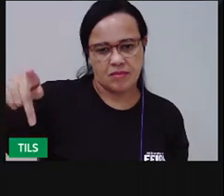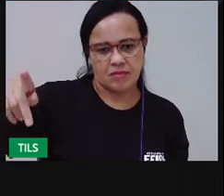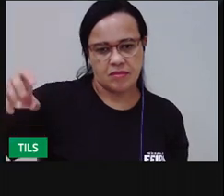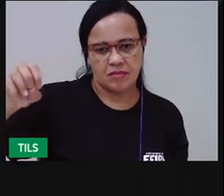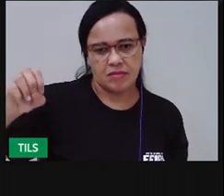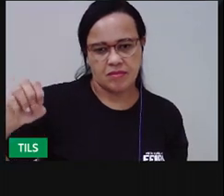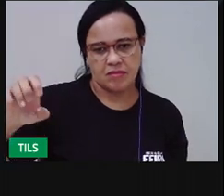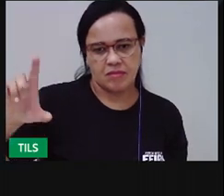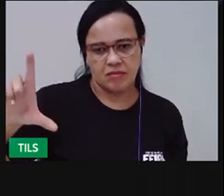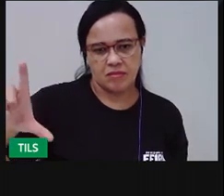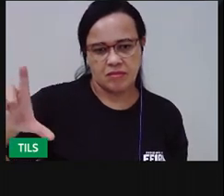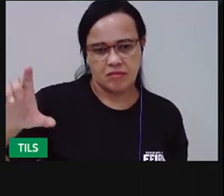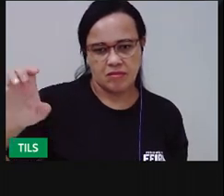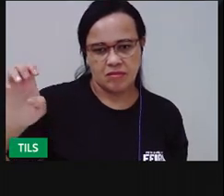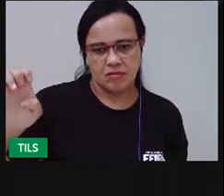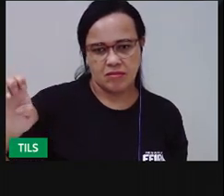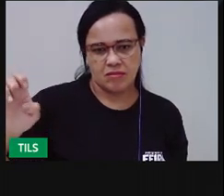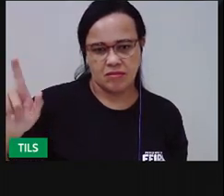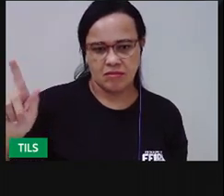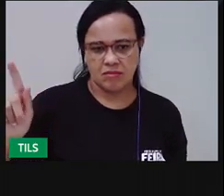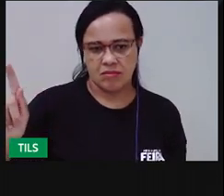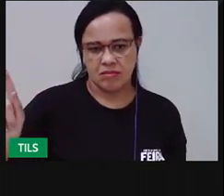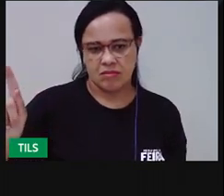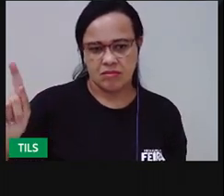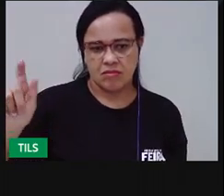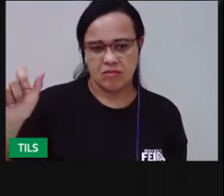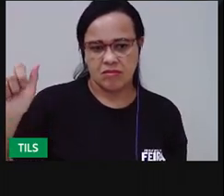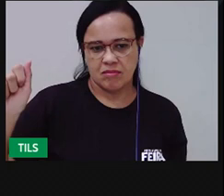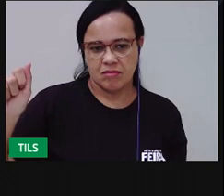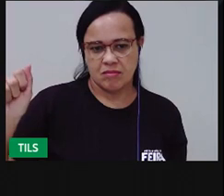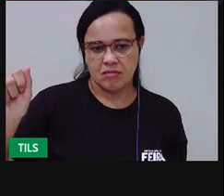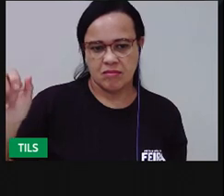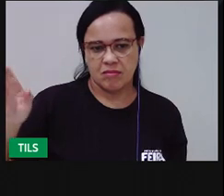Polegar. Formamos essa palavra.